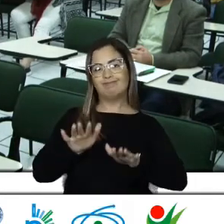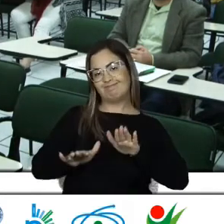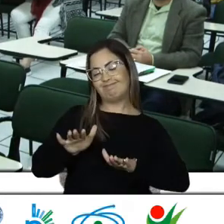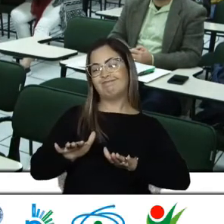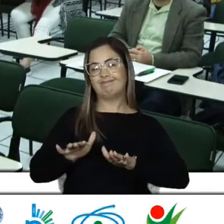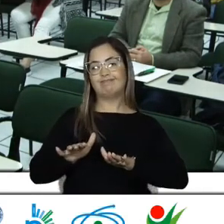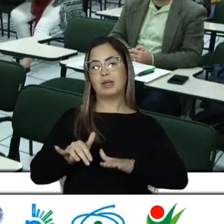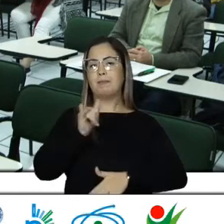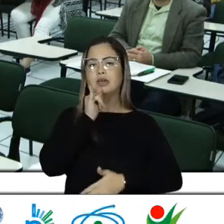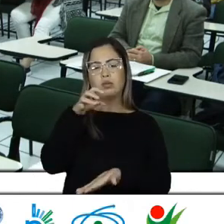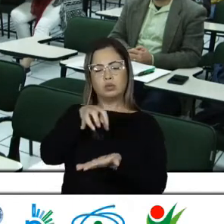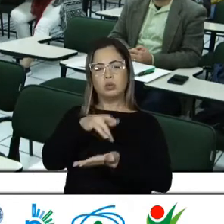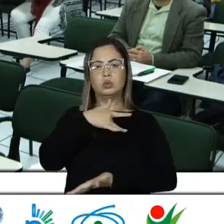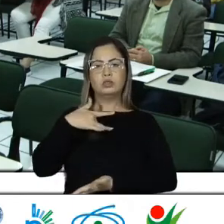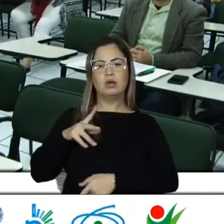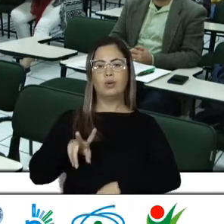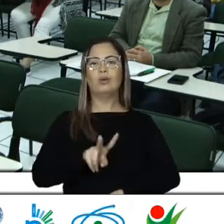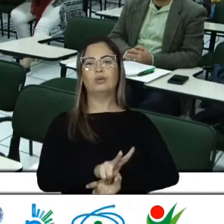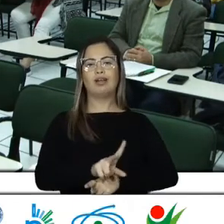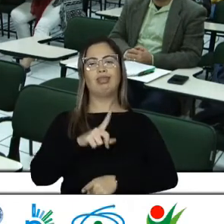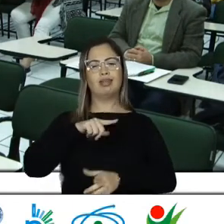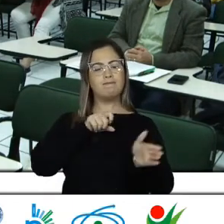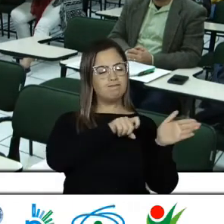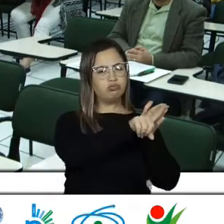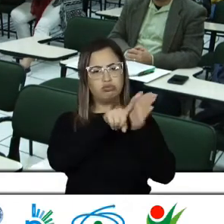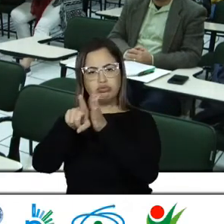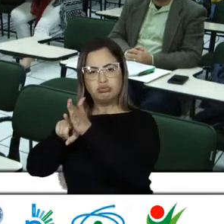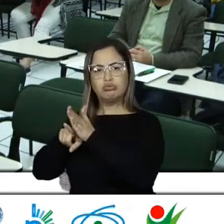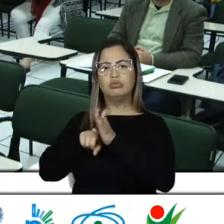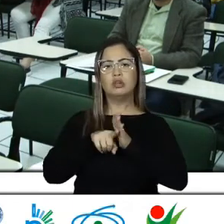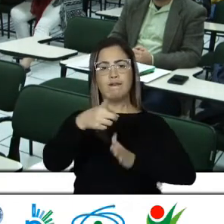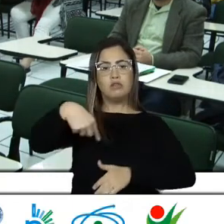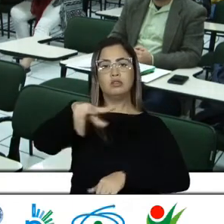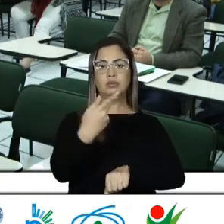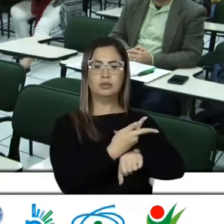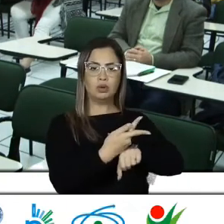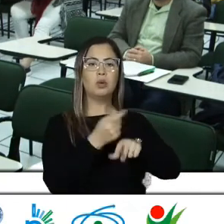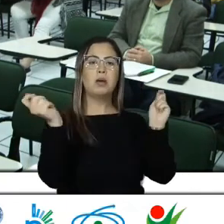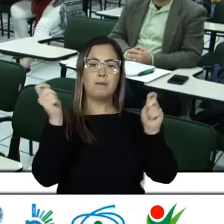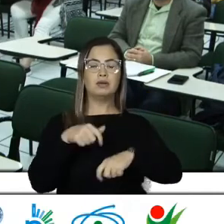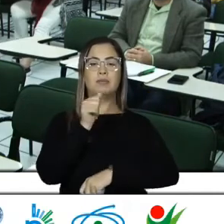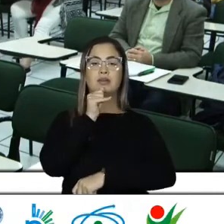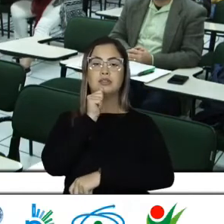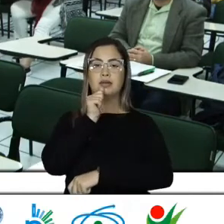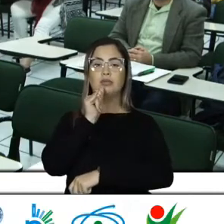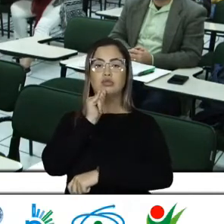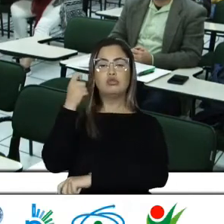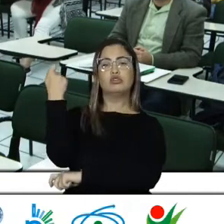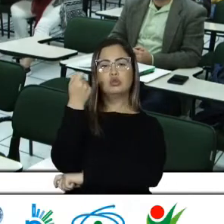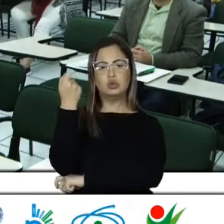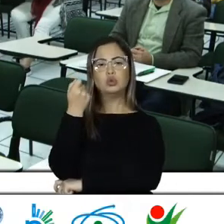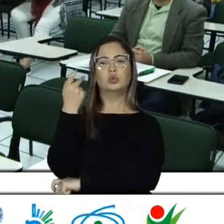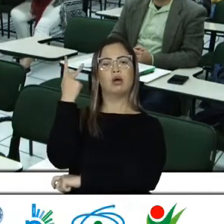questões De saúde Já tem vários estudos Você pode até procurar Aqui no Rio Grande do Sul Já tem Já tem em São Paulo